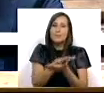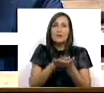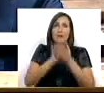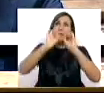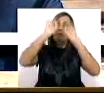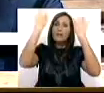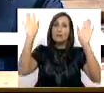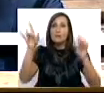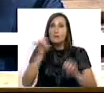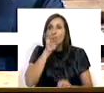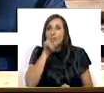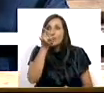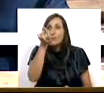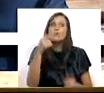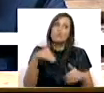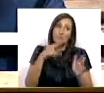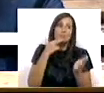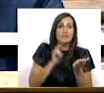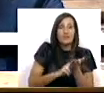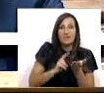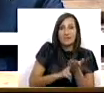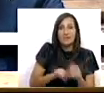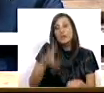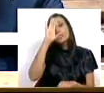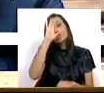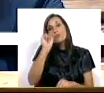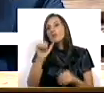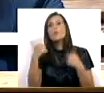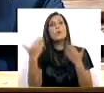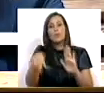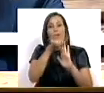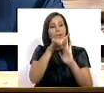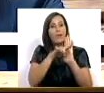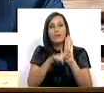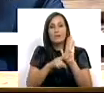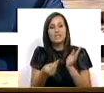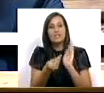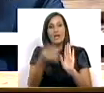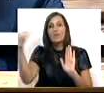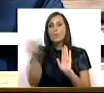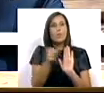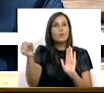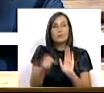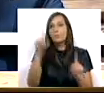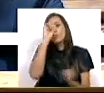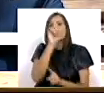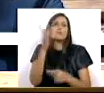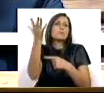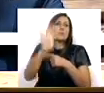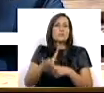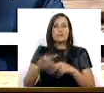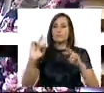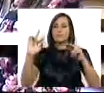transparência. Está admirado, Sr. Primeiro-Ministro, mas é verdade. O Governo não disponibiliza esta lista de colocação. E um professor, imagine,